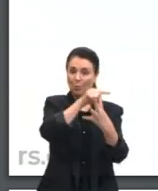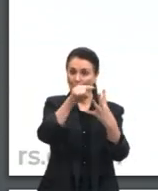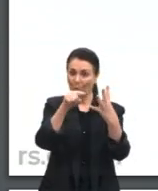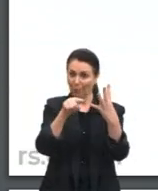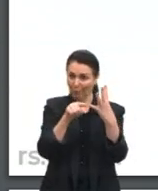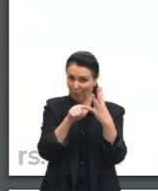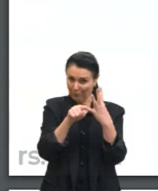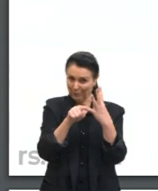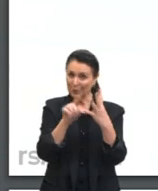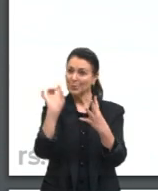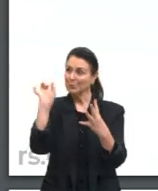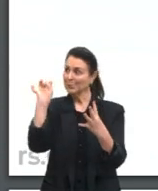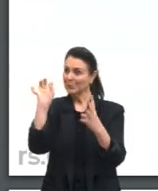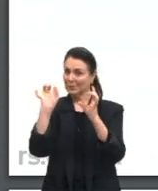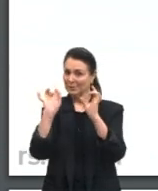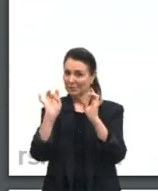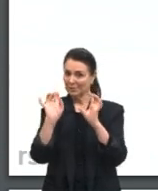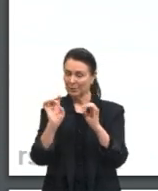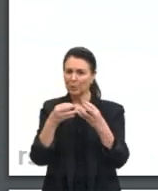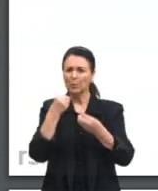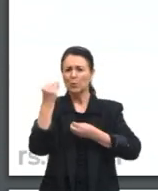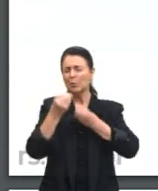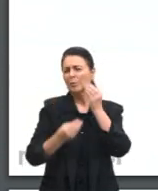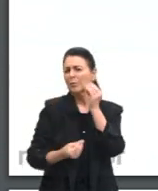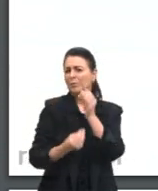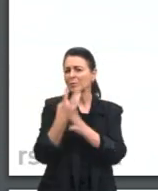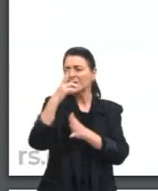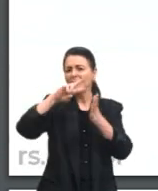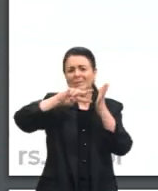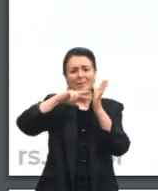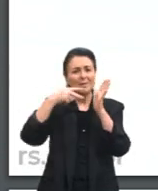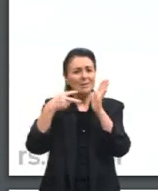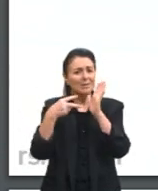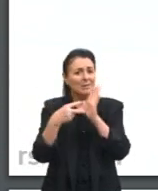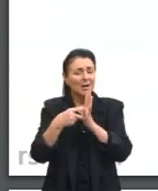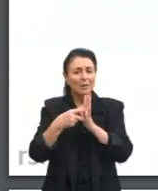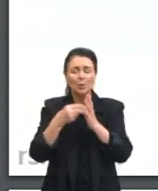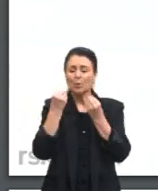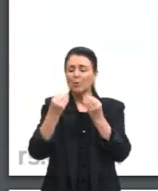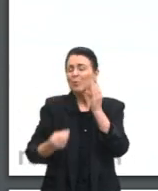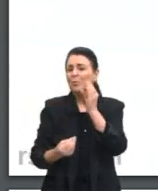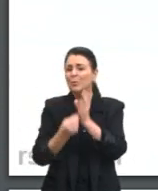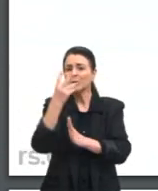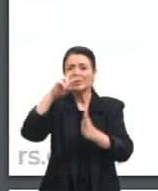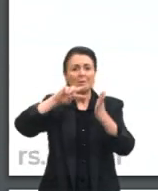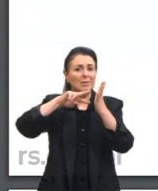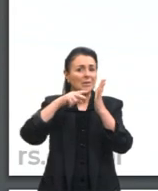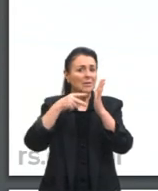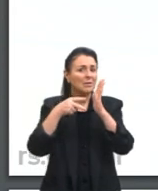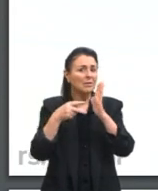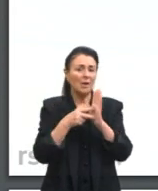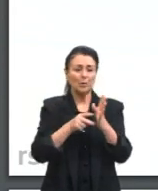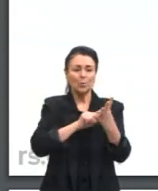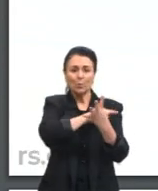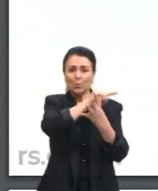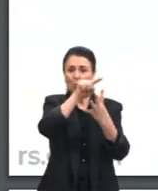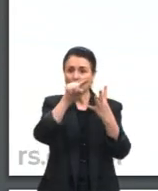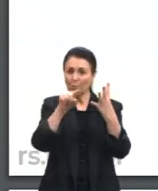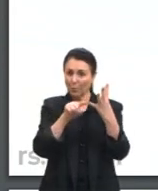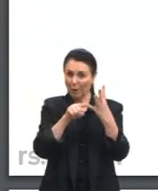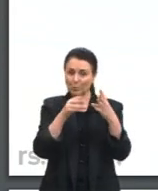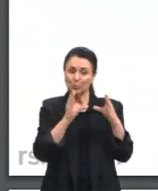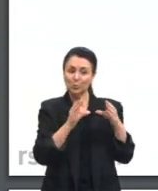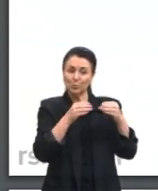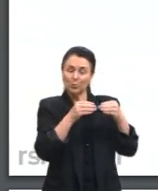Mas como é que é possível que a língua vá produzir uma significação, vá produzir significado, através desses quatro blocos